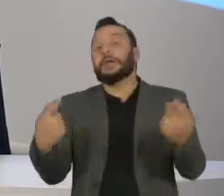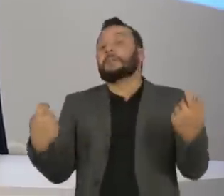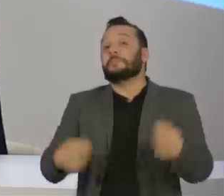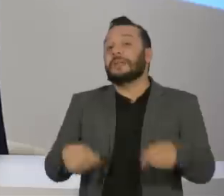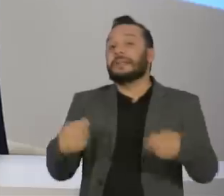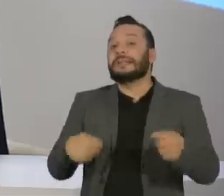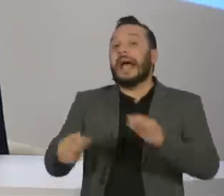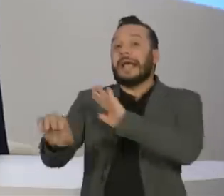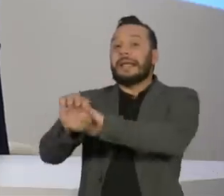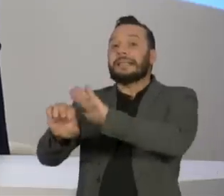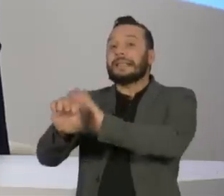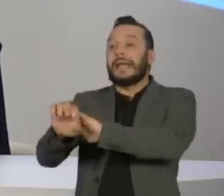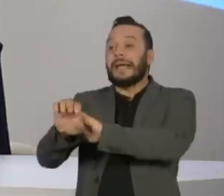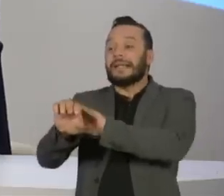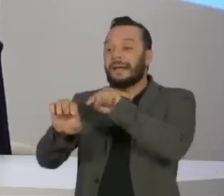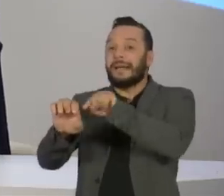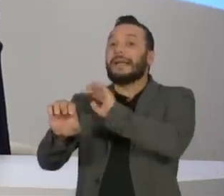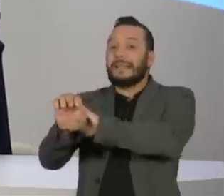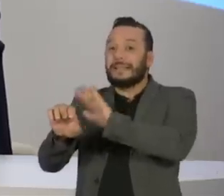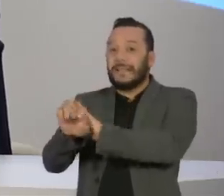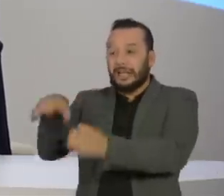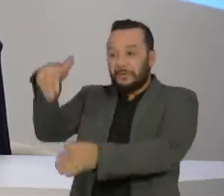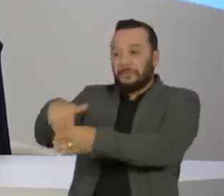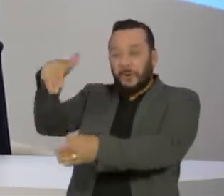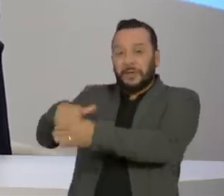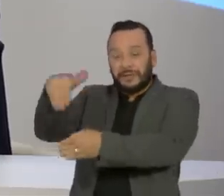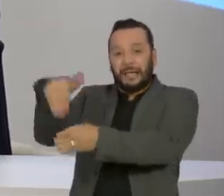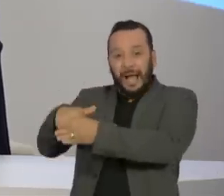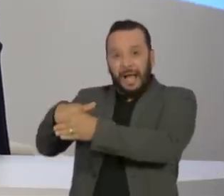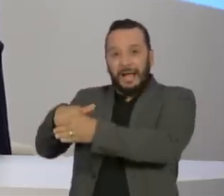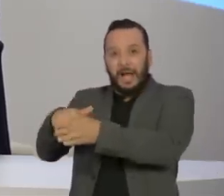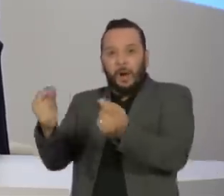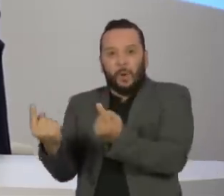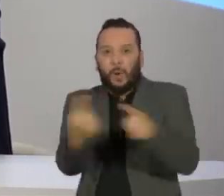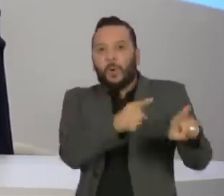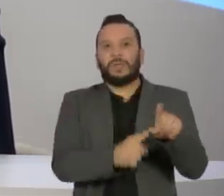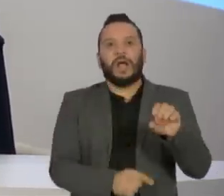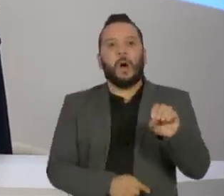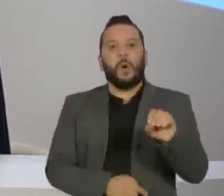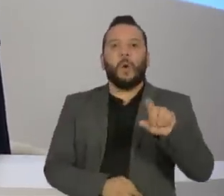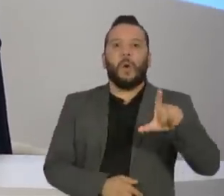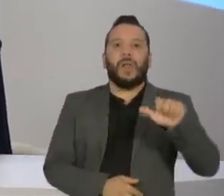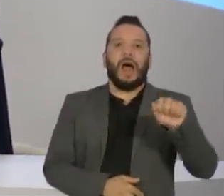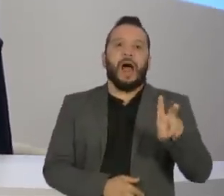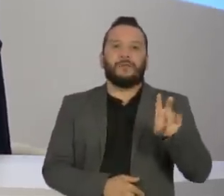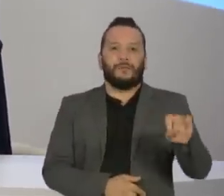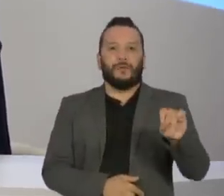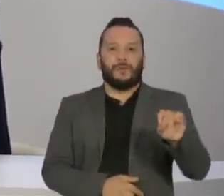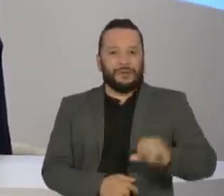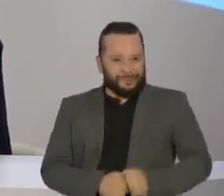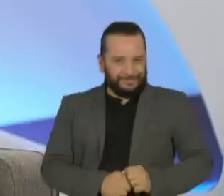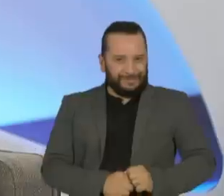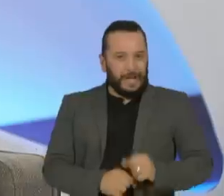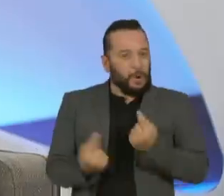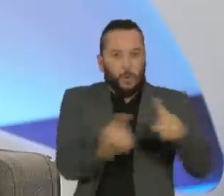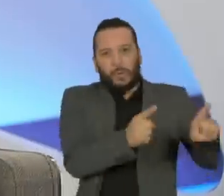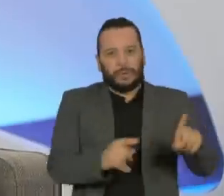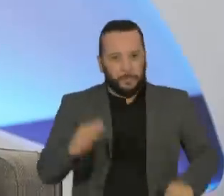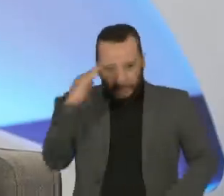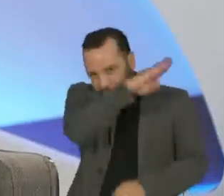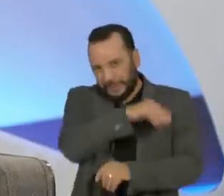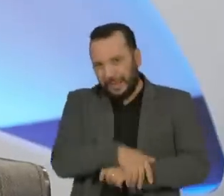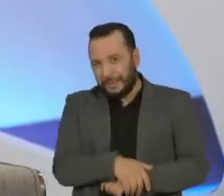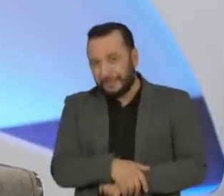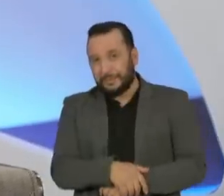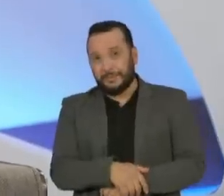tomando conta do Brasil? Será a esquerda uma aliança com a esquerda? A esquerda é fundamental para tirar, para começar essa retomada? Eu acho que